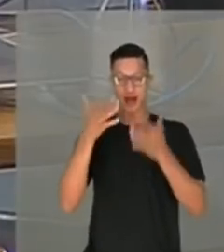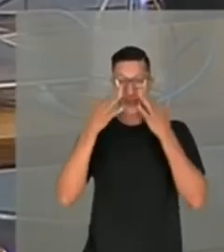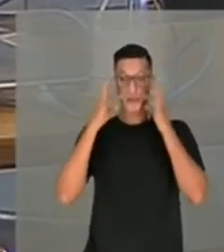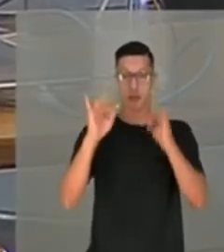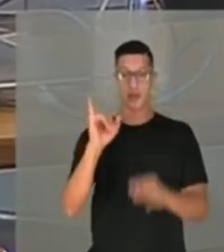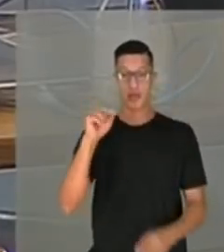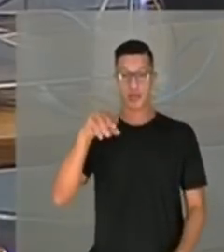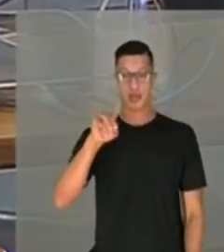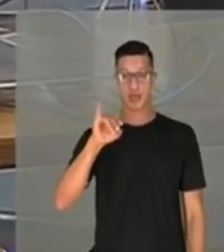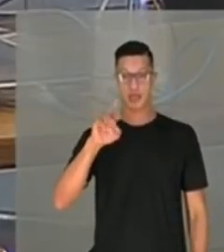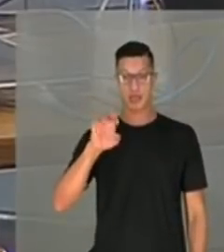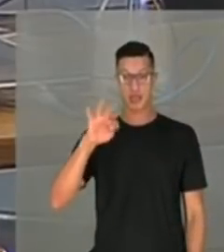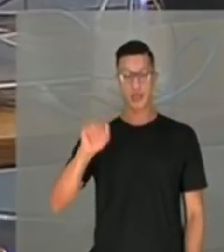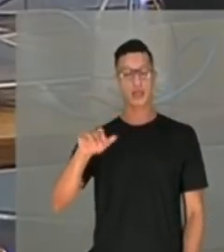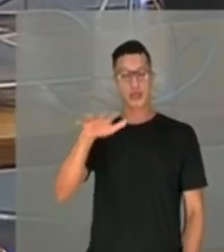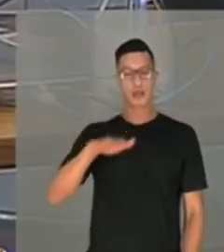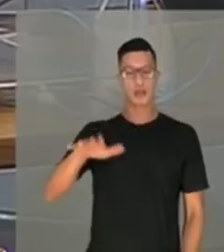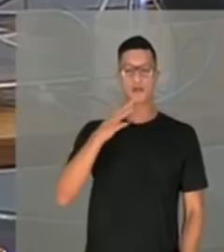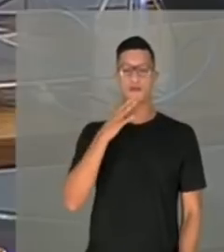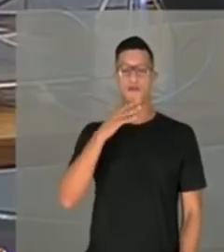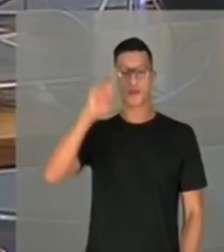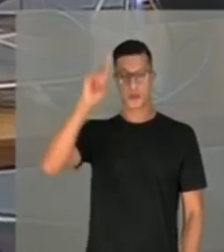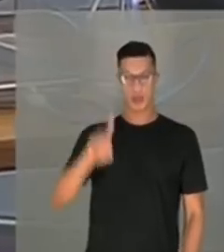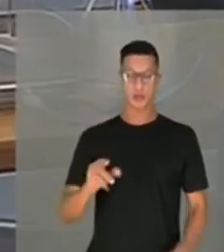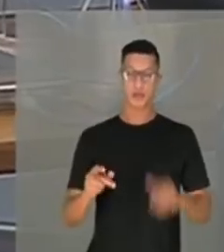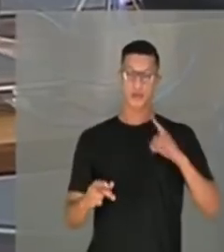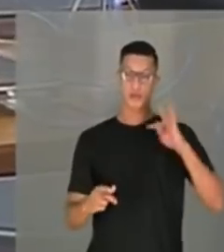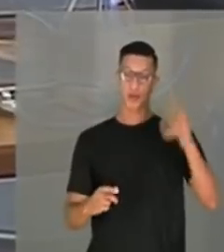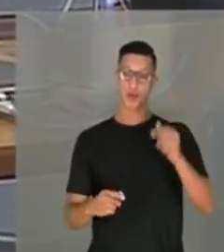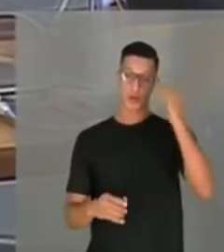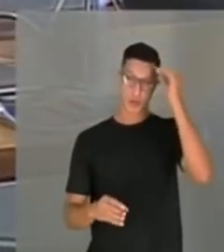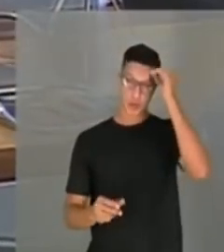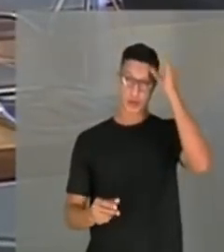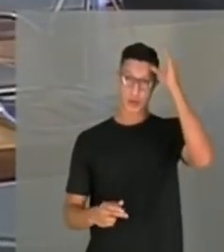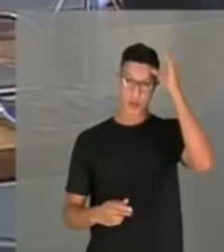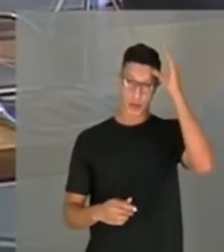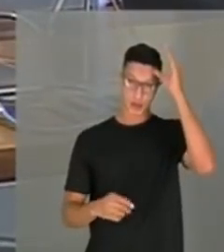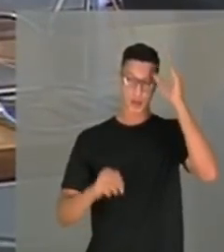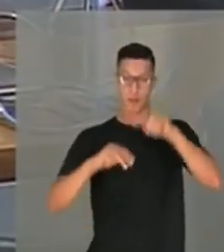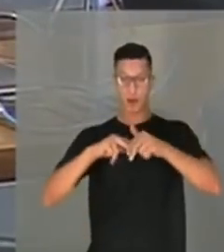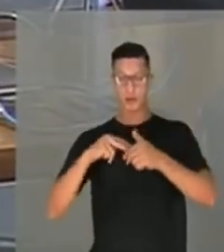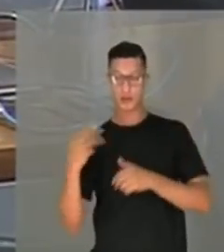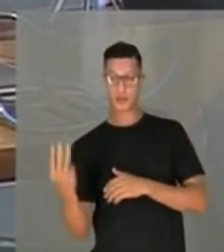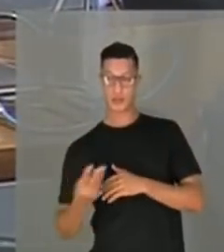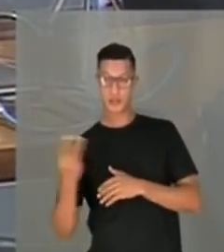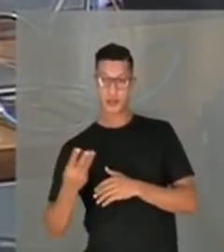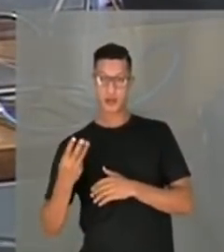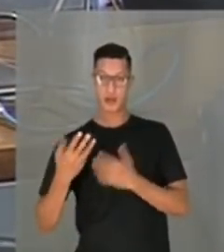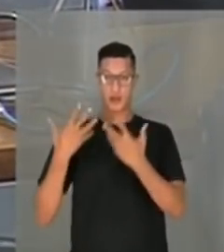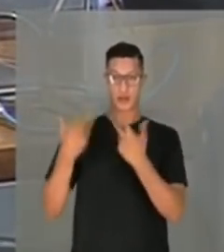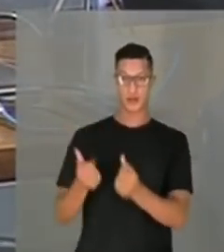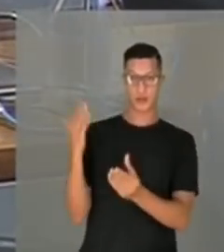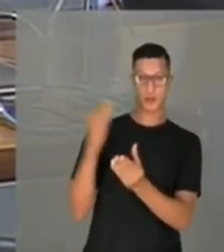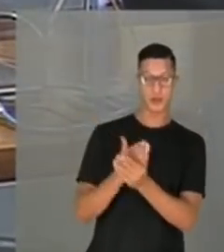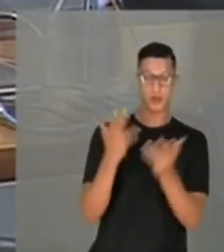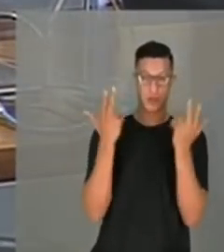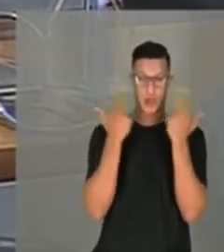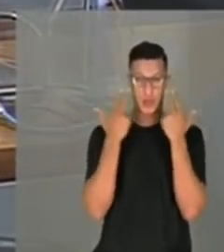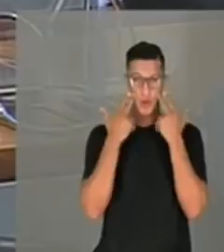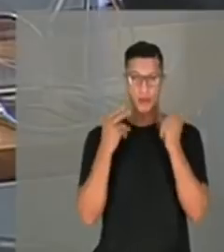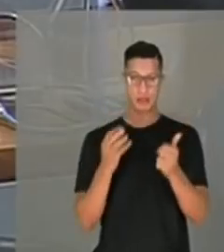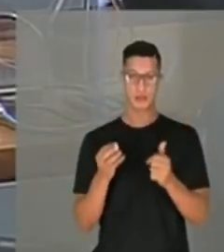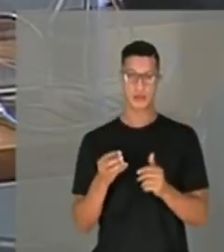é amplamente reconhecida no direito. É aquela testemunha que toma conhecimento de um fato por terceiros. É aceita no processo naturalmente.